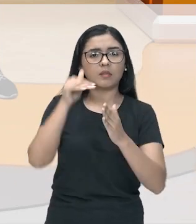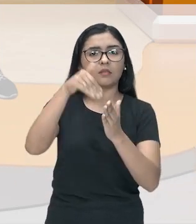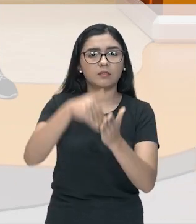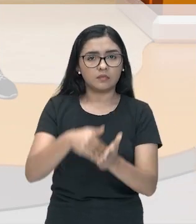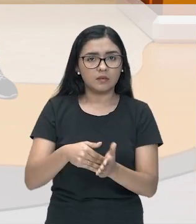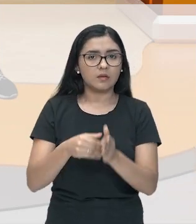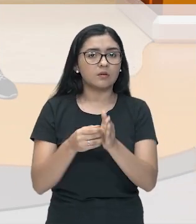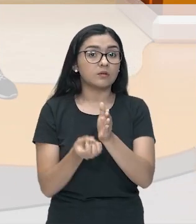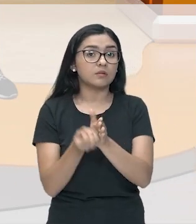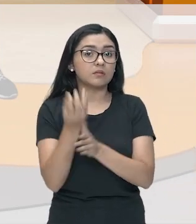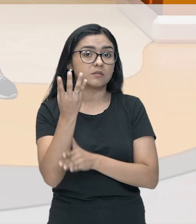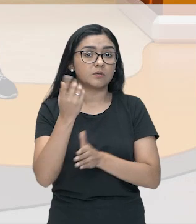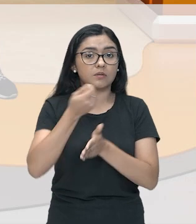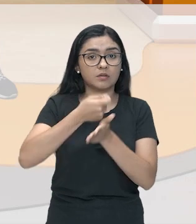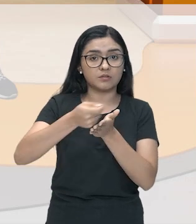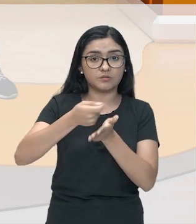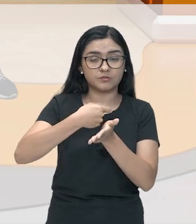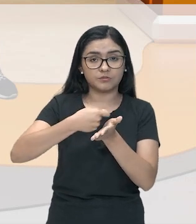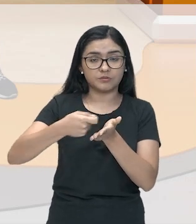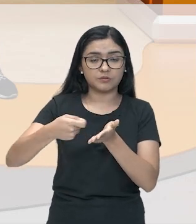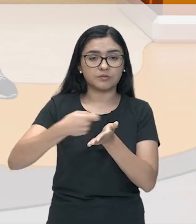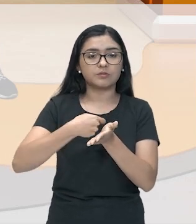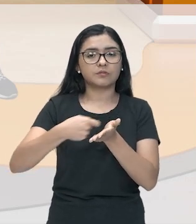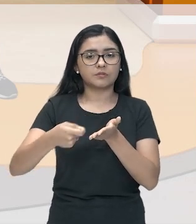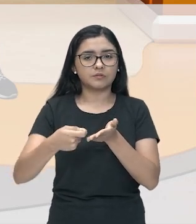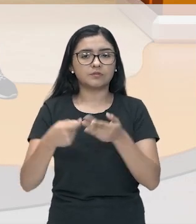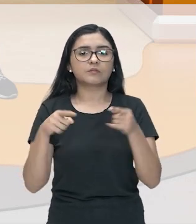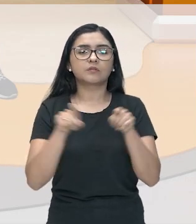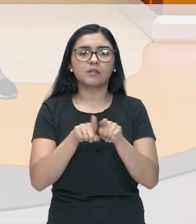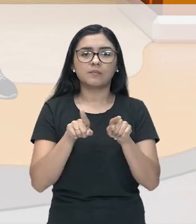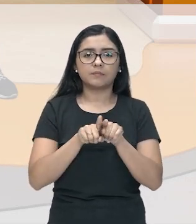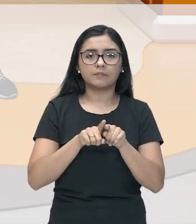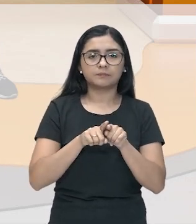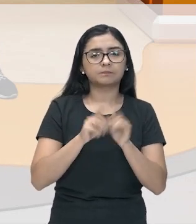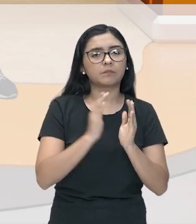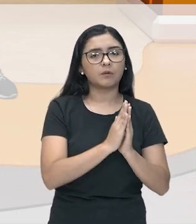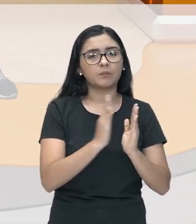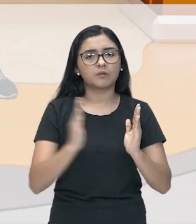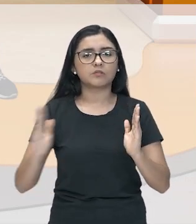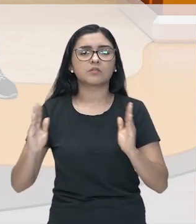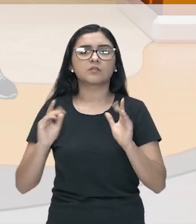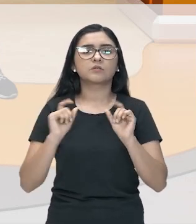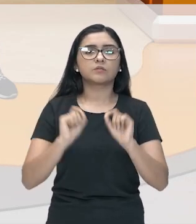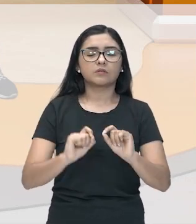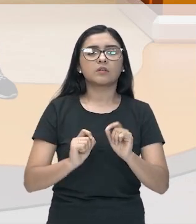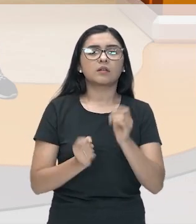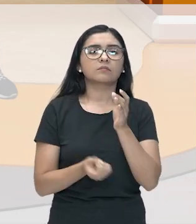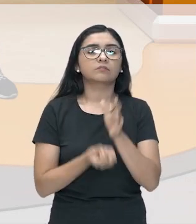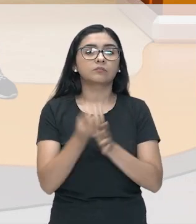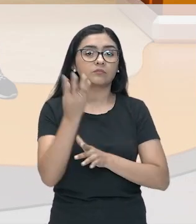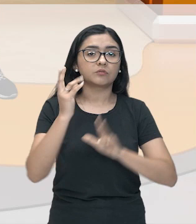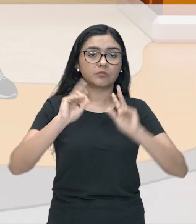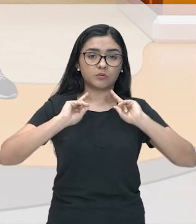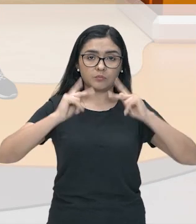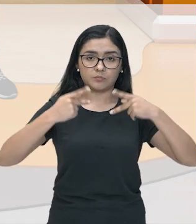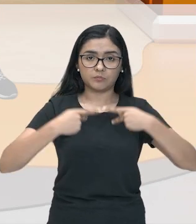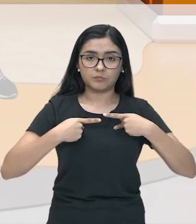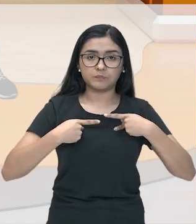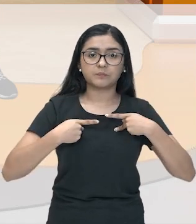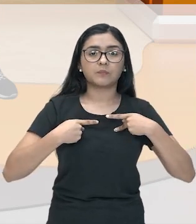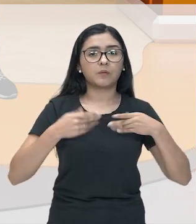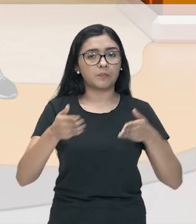escrita, tá? Compreende o processo de formação da humanidade. É um período de